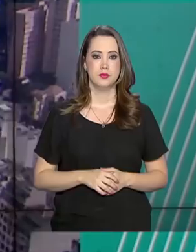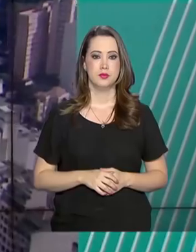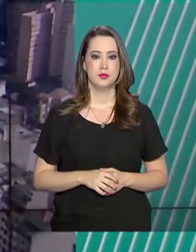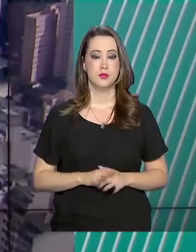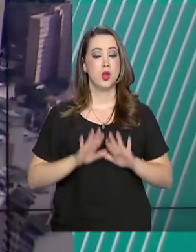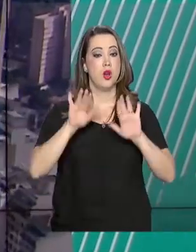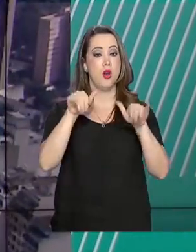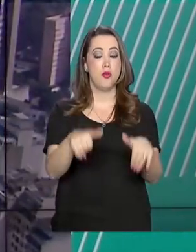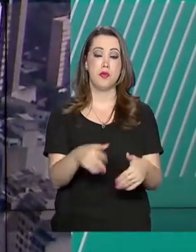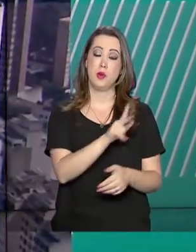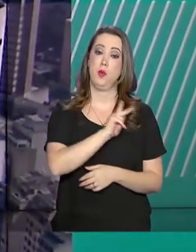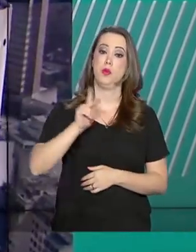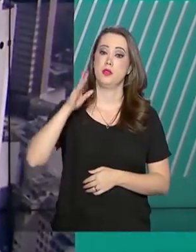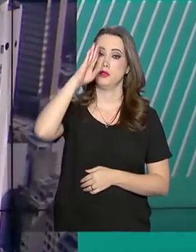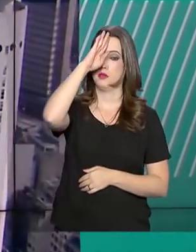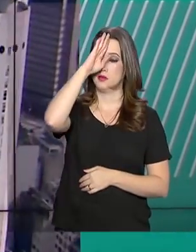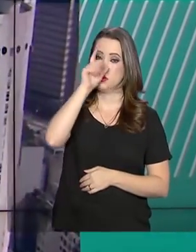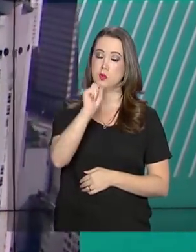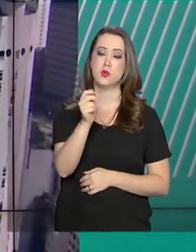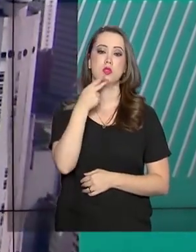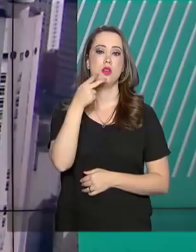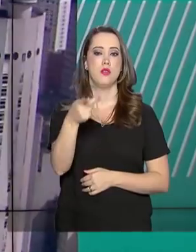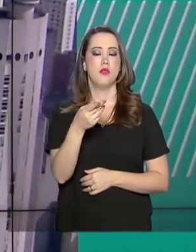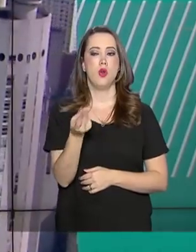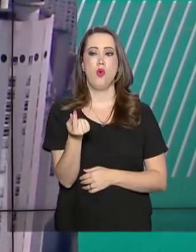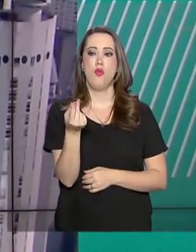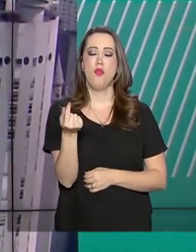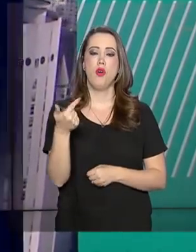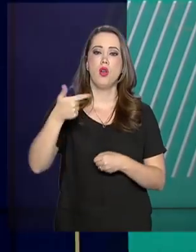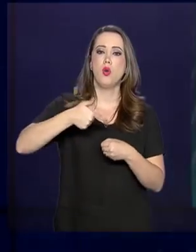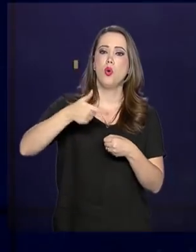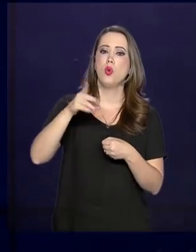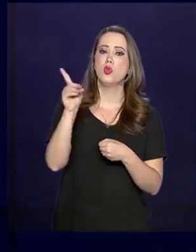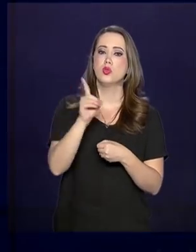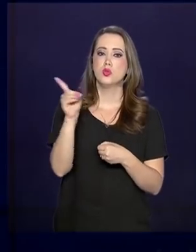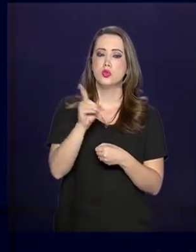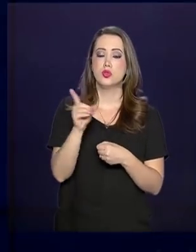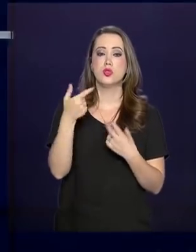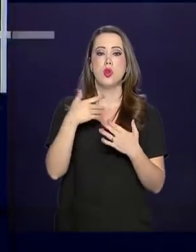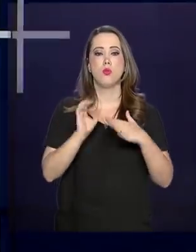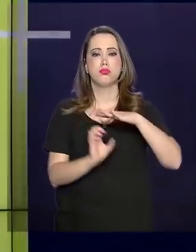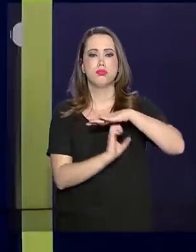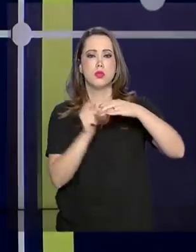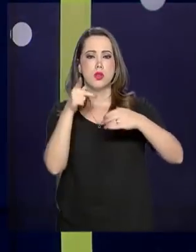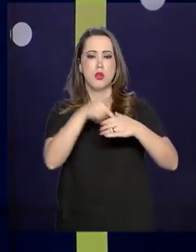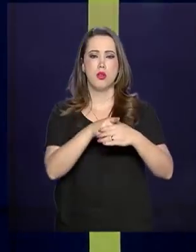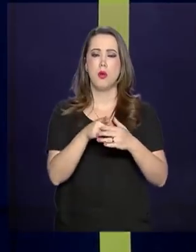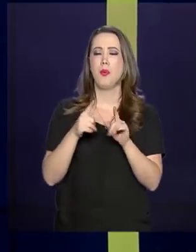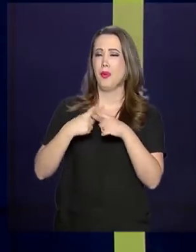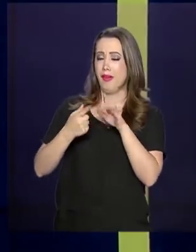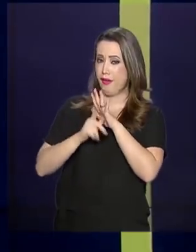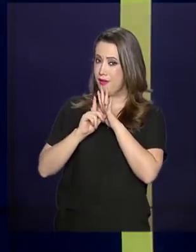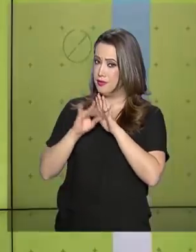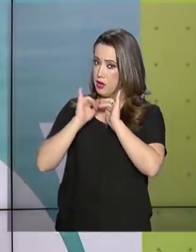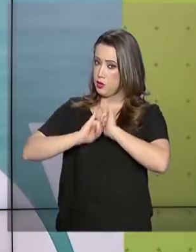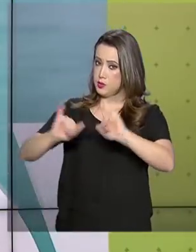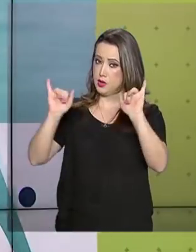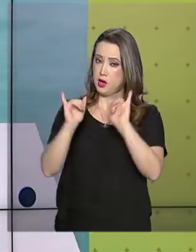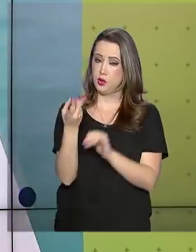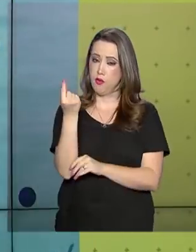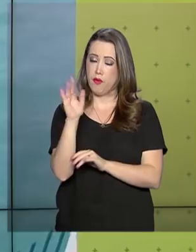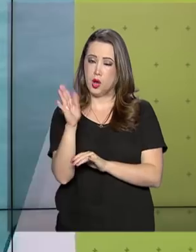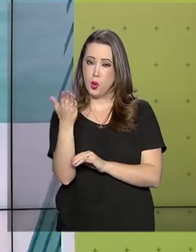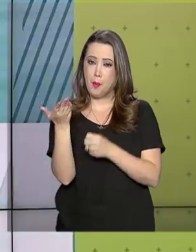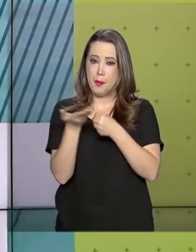Ao final, o presidente comentou o reajuste do diesel nas refinarias. A Petrobras chegou a anunciar que o valor médio do litro do